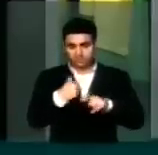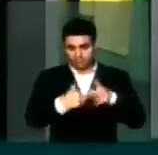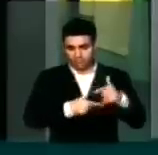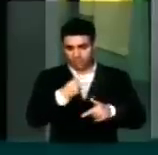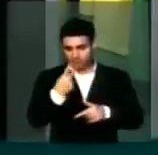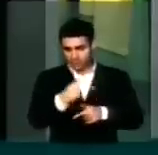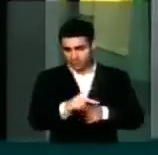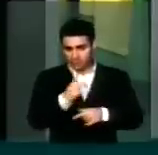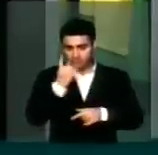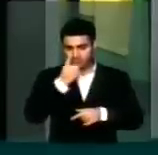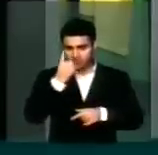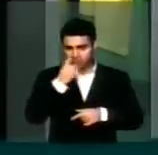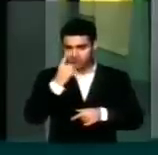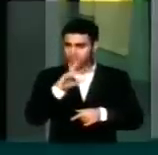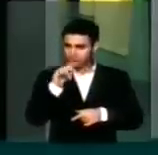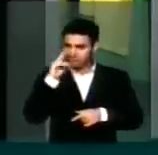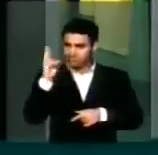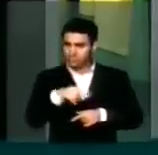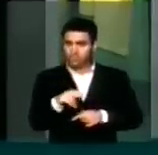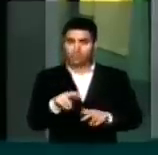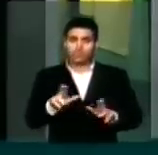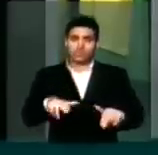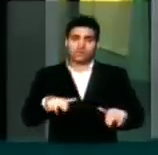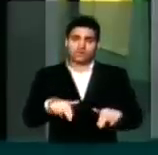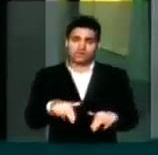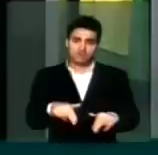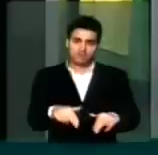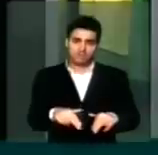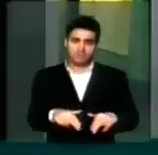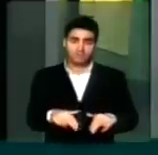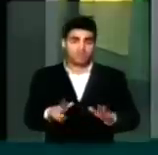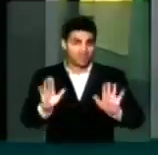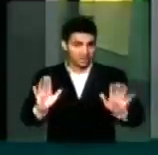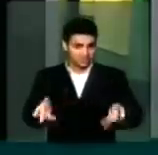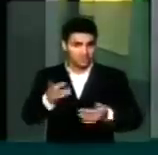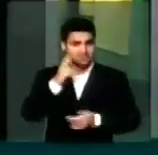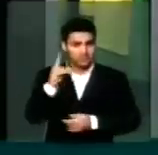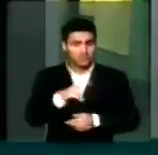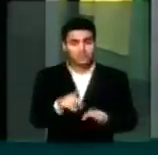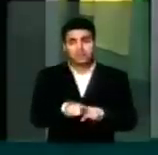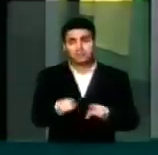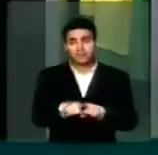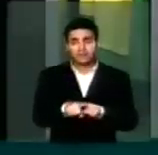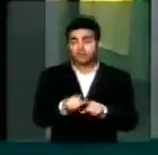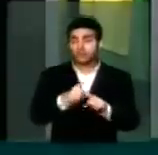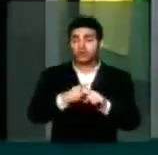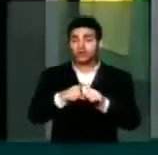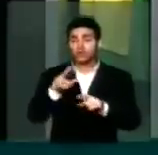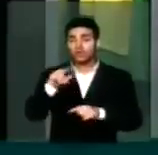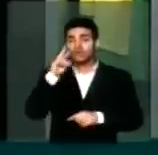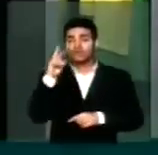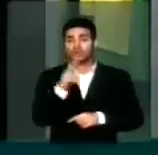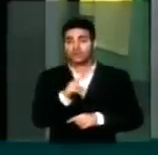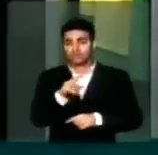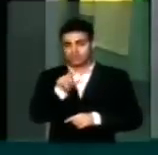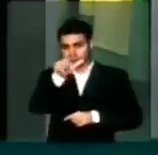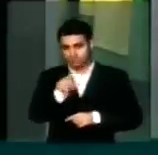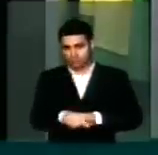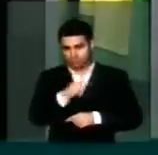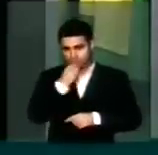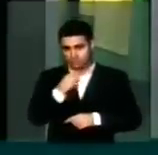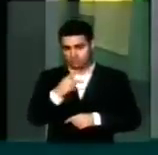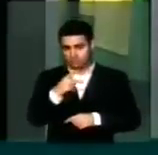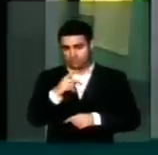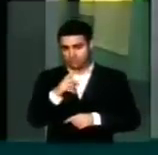parlamentar ou legislativa? Nunca se viu. E nunca se viu, senhor Presidente, porque Pedro Simão é, na